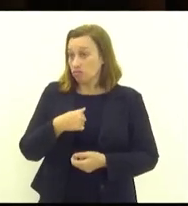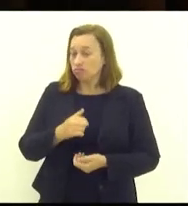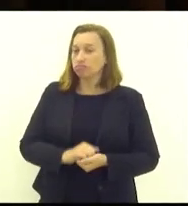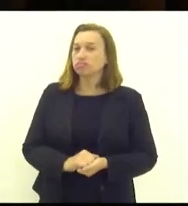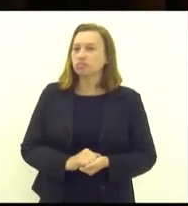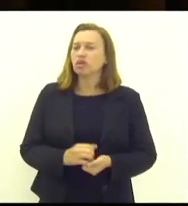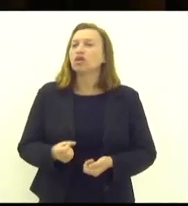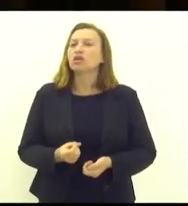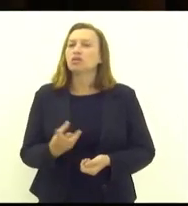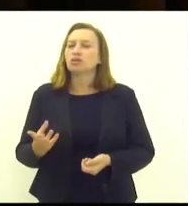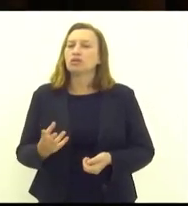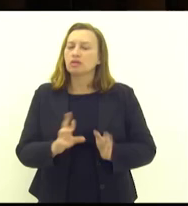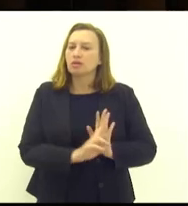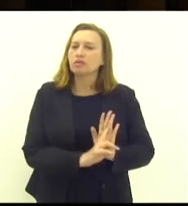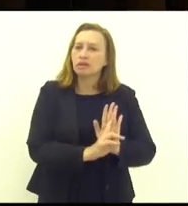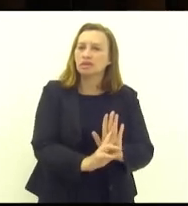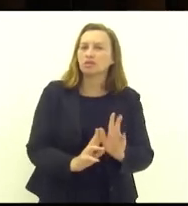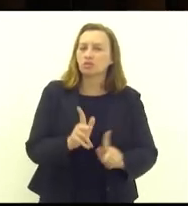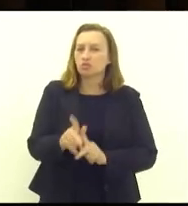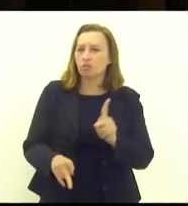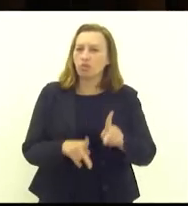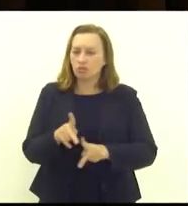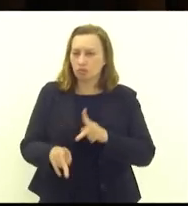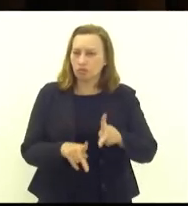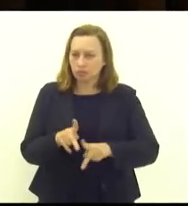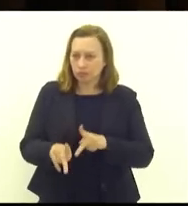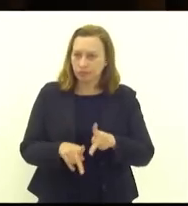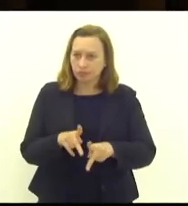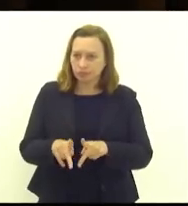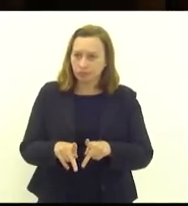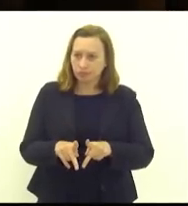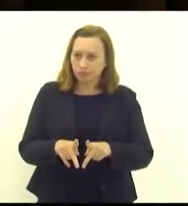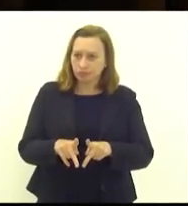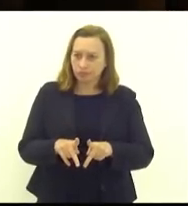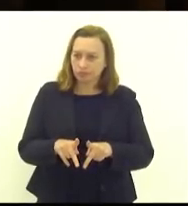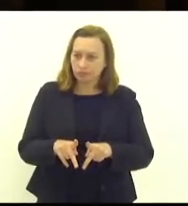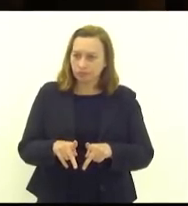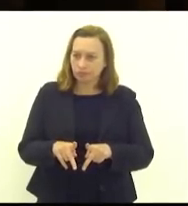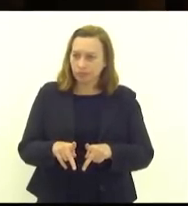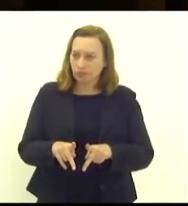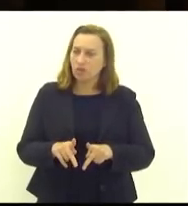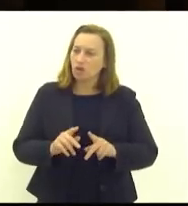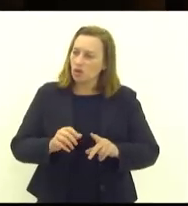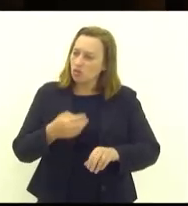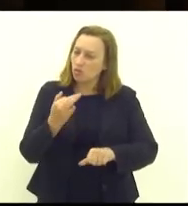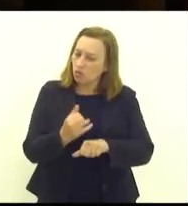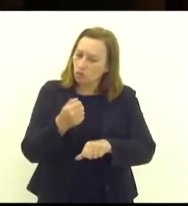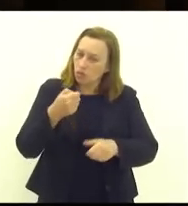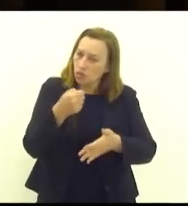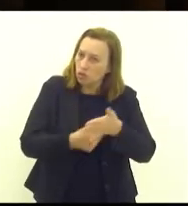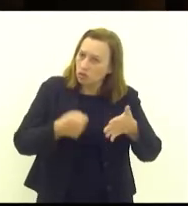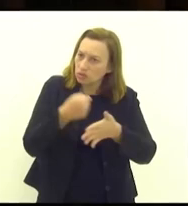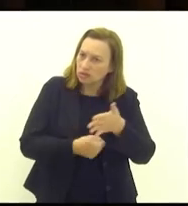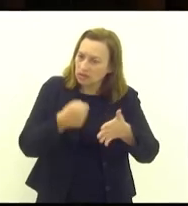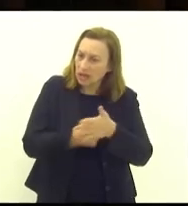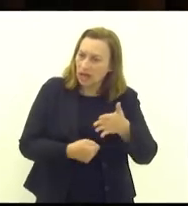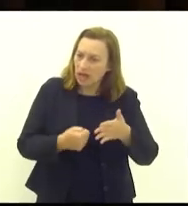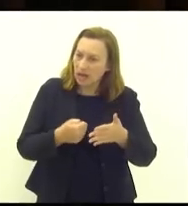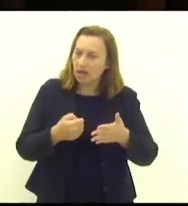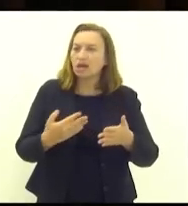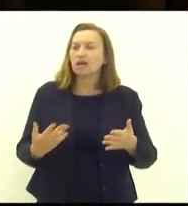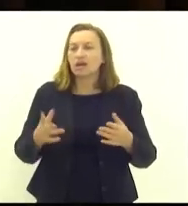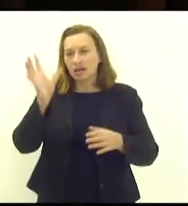enquanto representante da população, não vou me furtar enquanto essa questão não estiver resolvida,